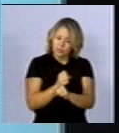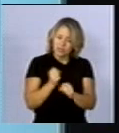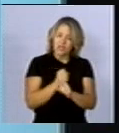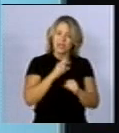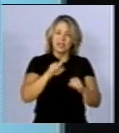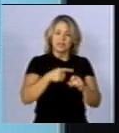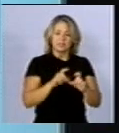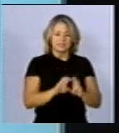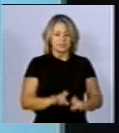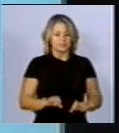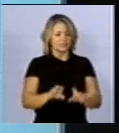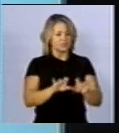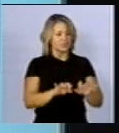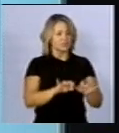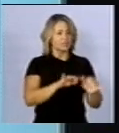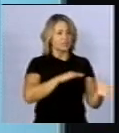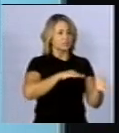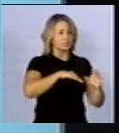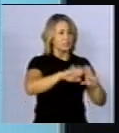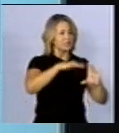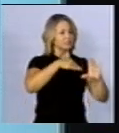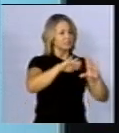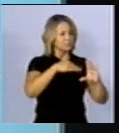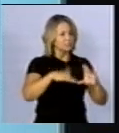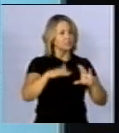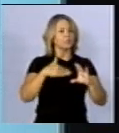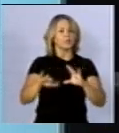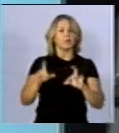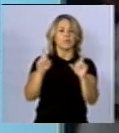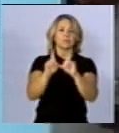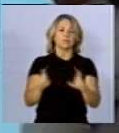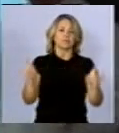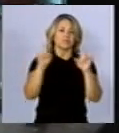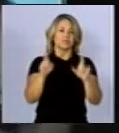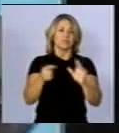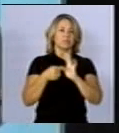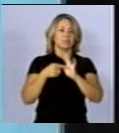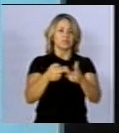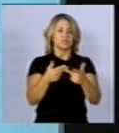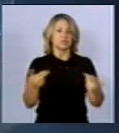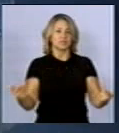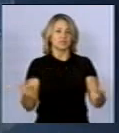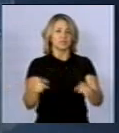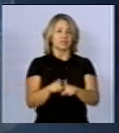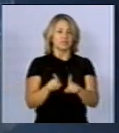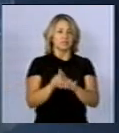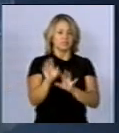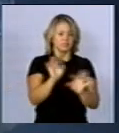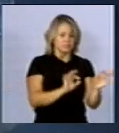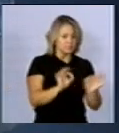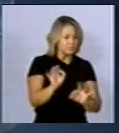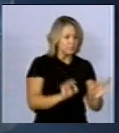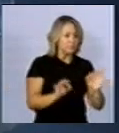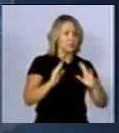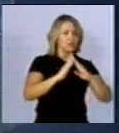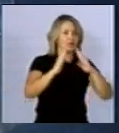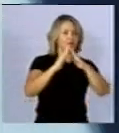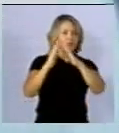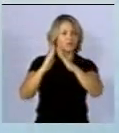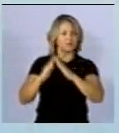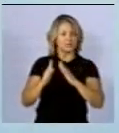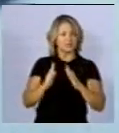depois são digitalizadas, passadas por um banco de dados em computador. Aqui se ilustra, quer dizer, digamos, uma das folhas de medição em residência, onde no caso